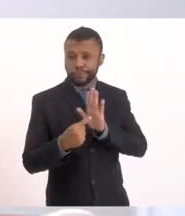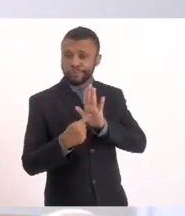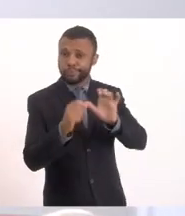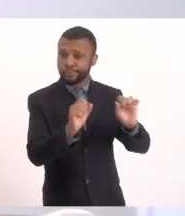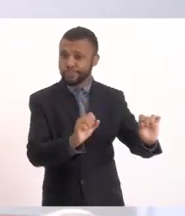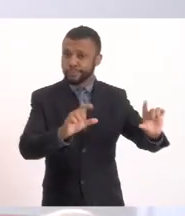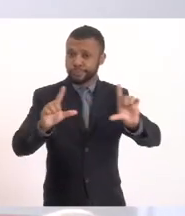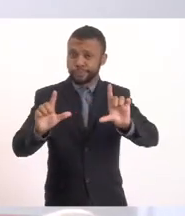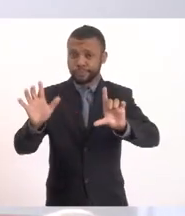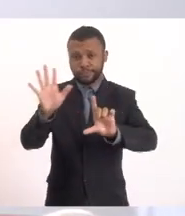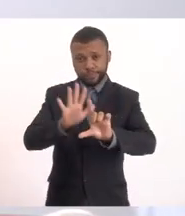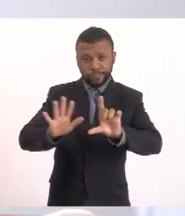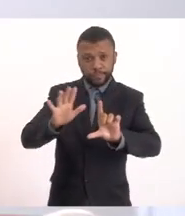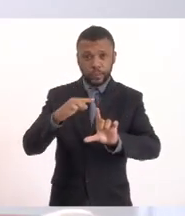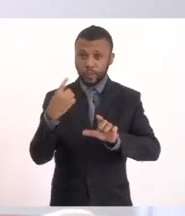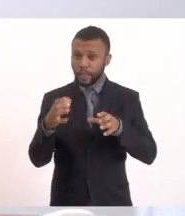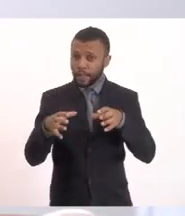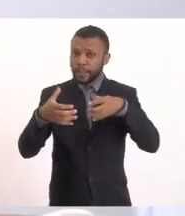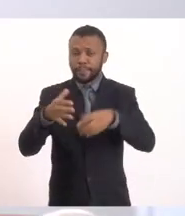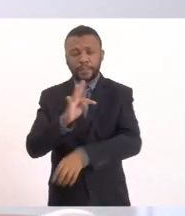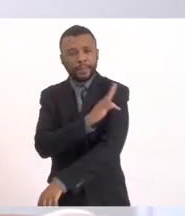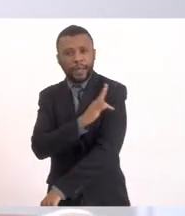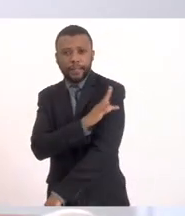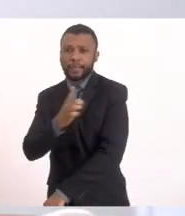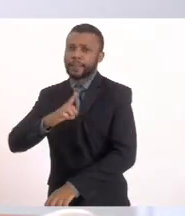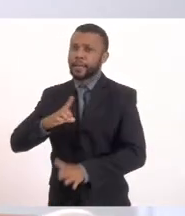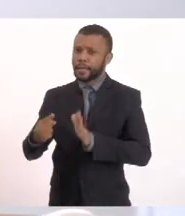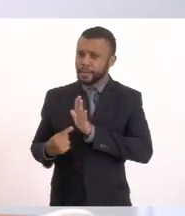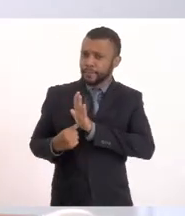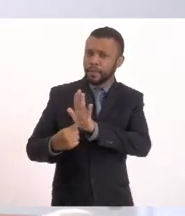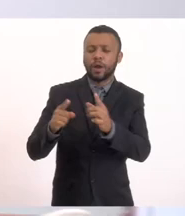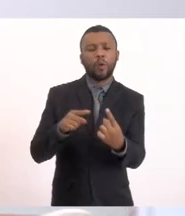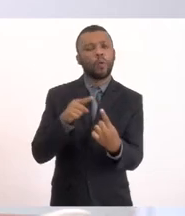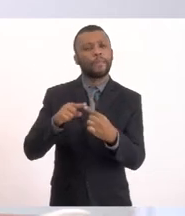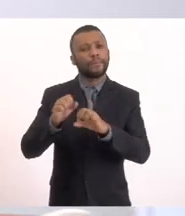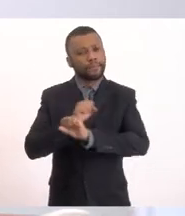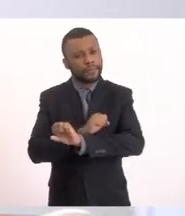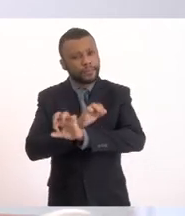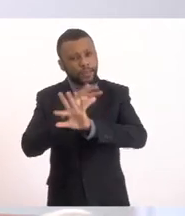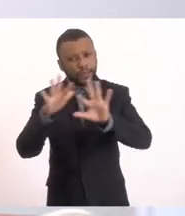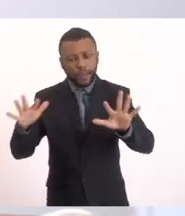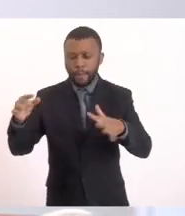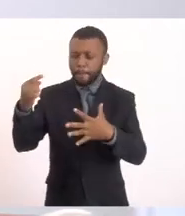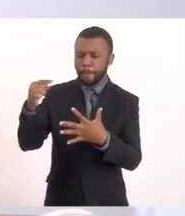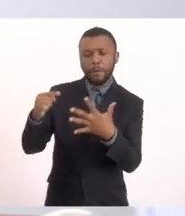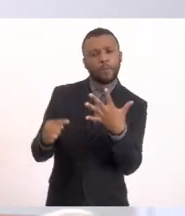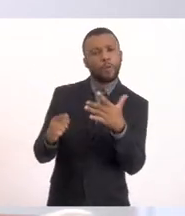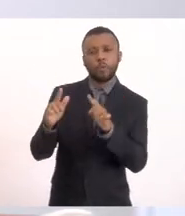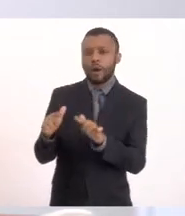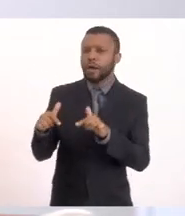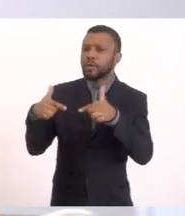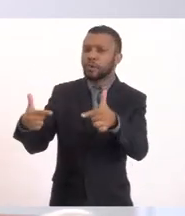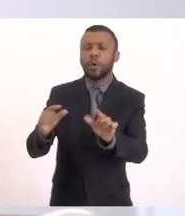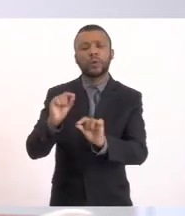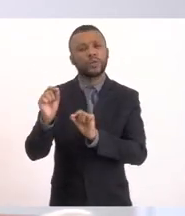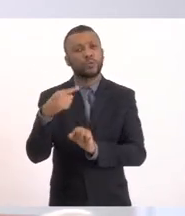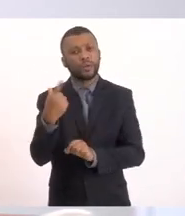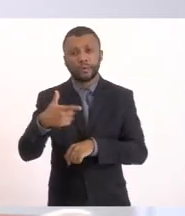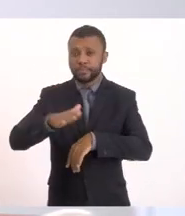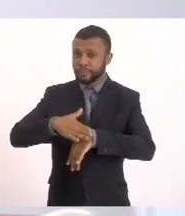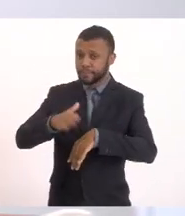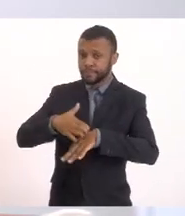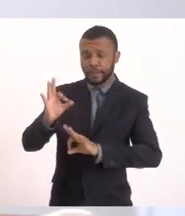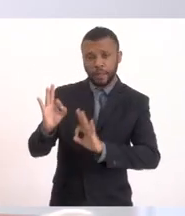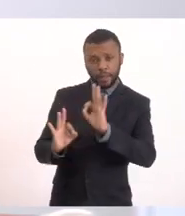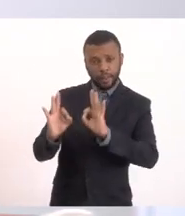nossa equipe técnica faça essa apresentação para esclarecer o que estamos fazendo nesse momento sobre as obras ali